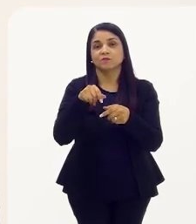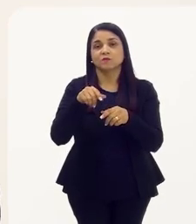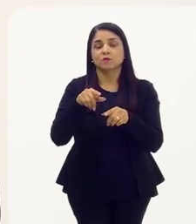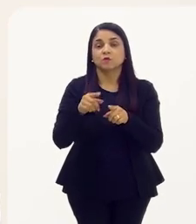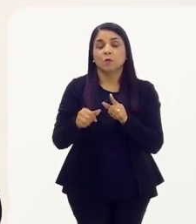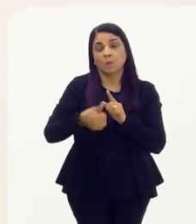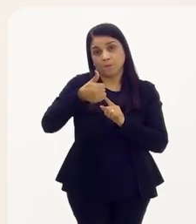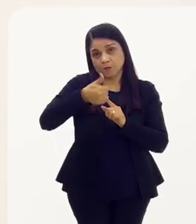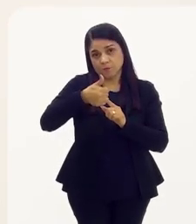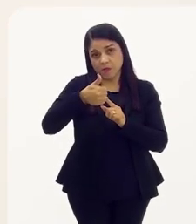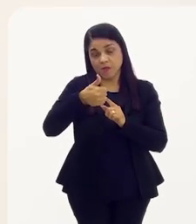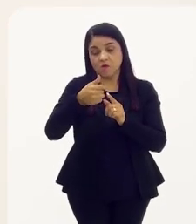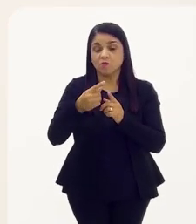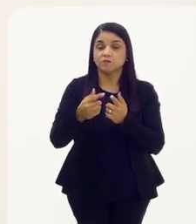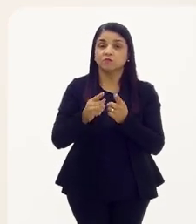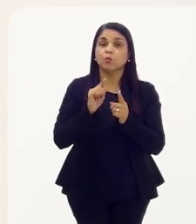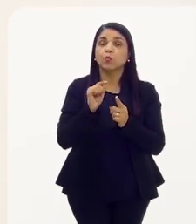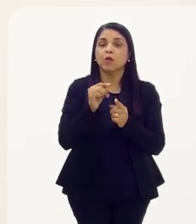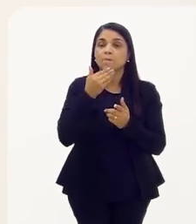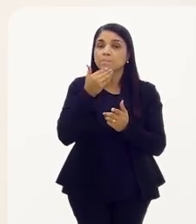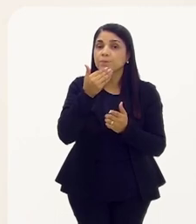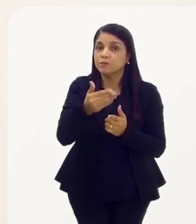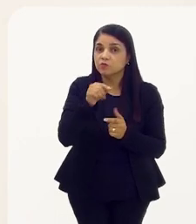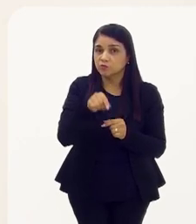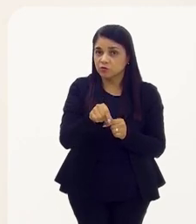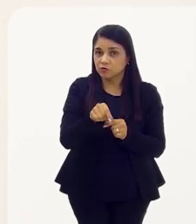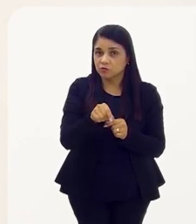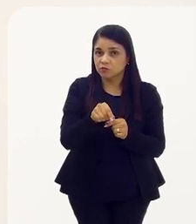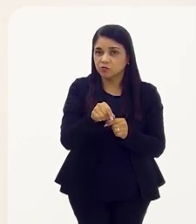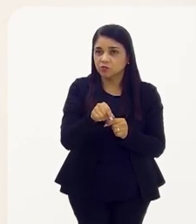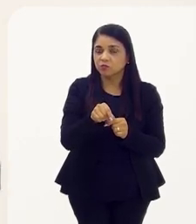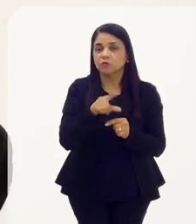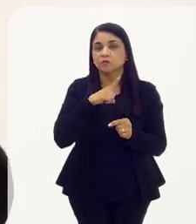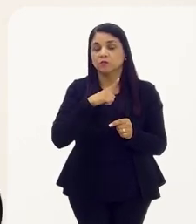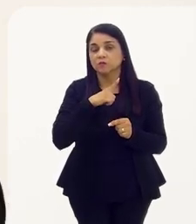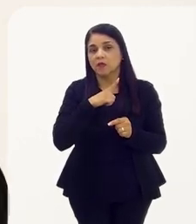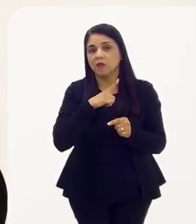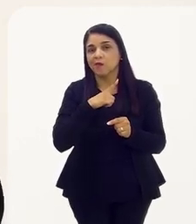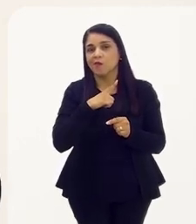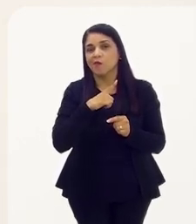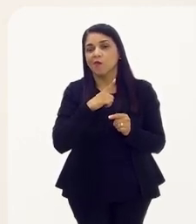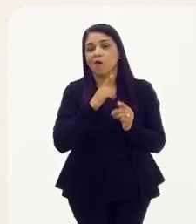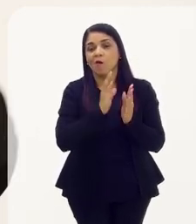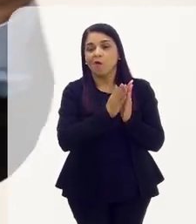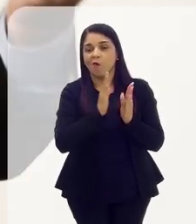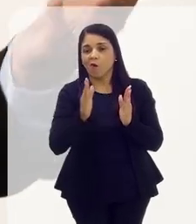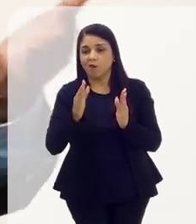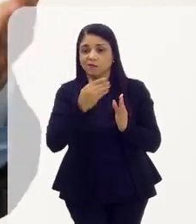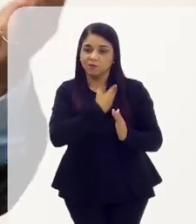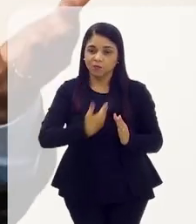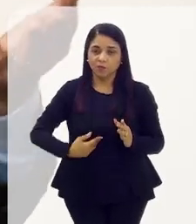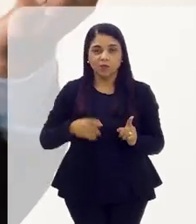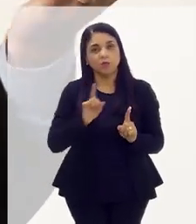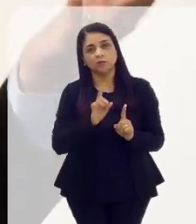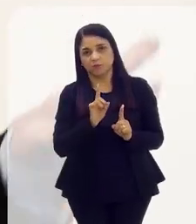exame, inclusive na cooperação, se aquele pedido ofende a sua ordem pública ou não, justamente vendo a legislação